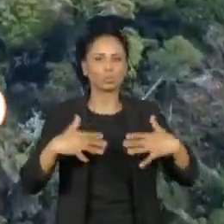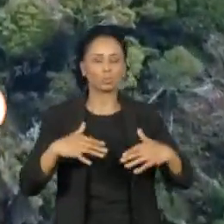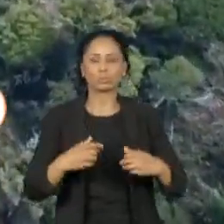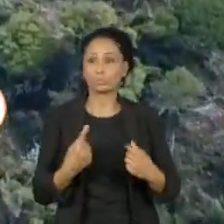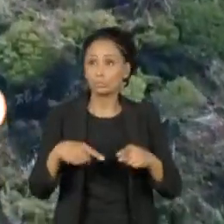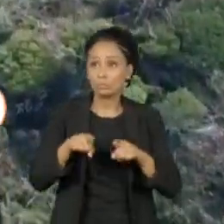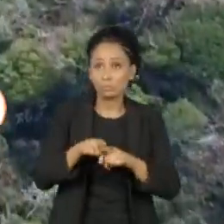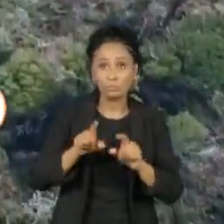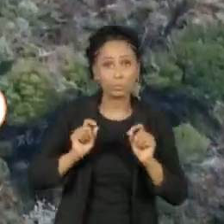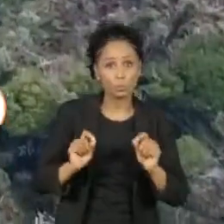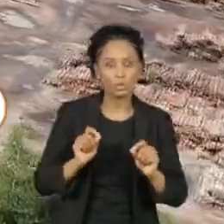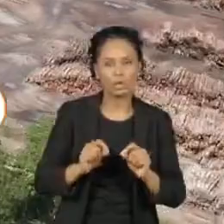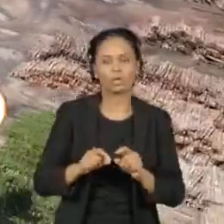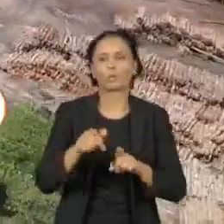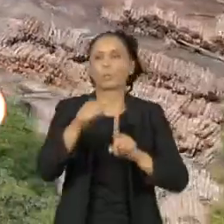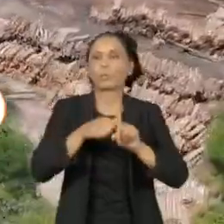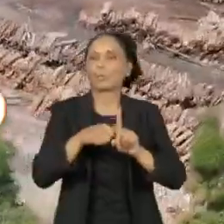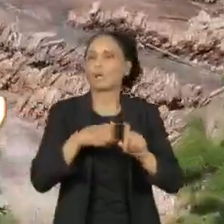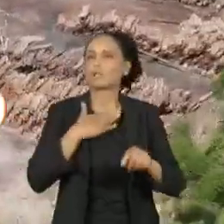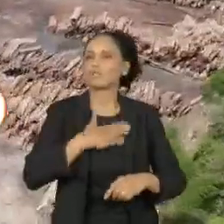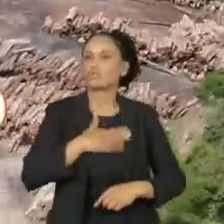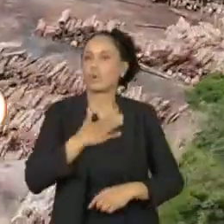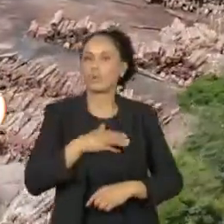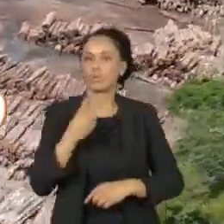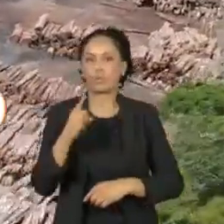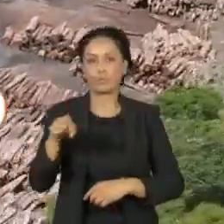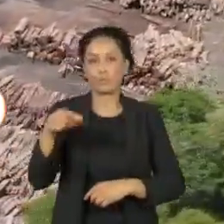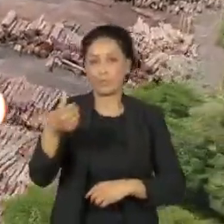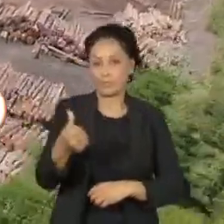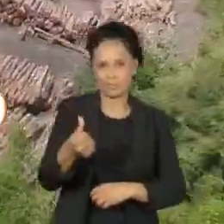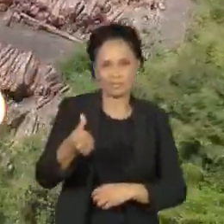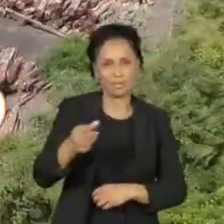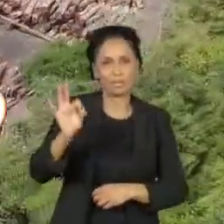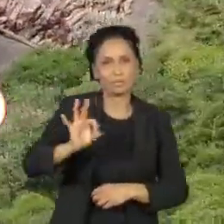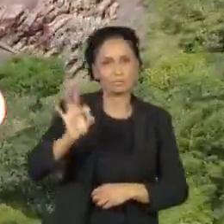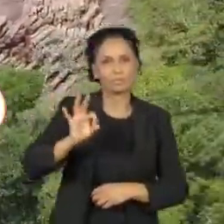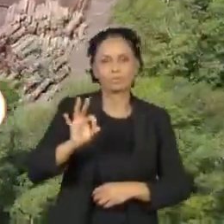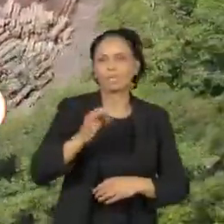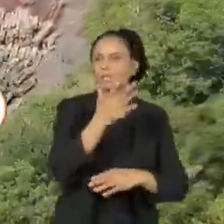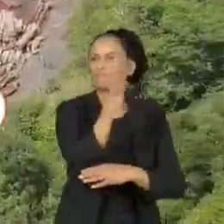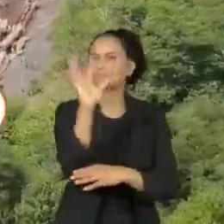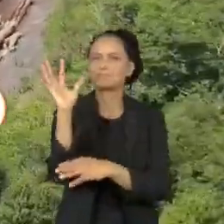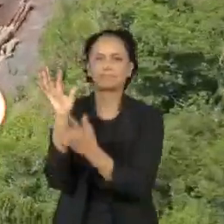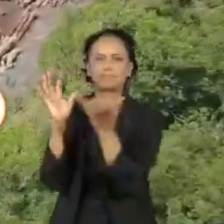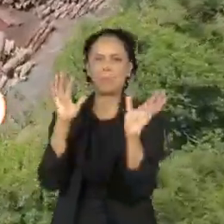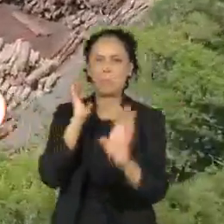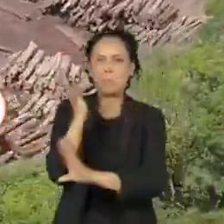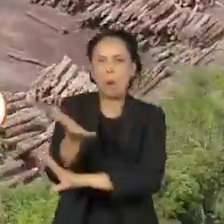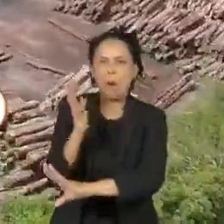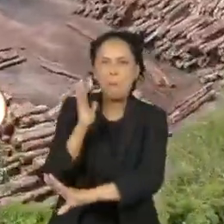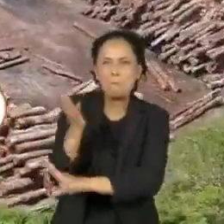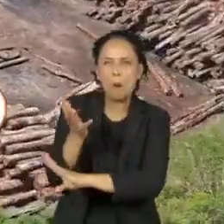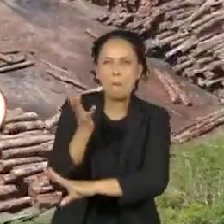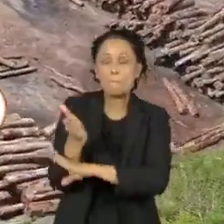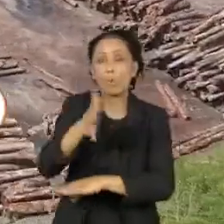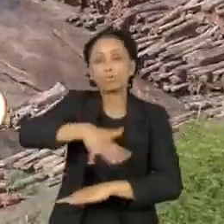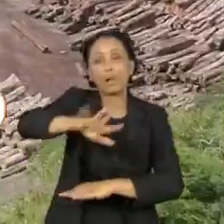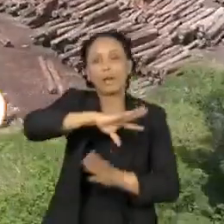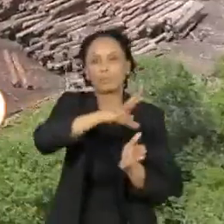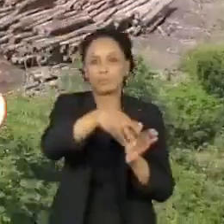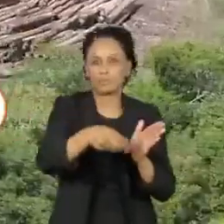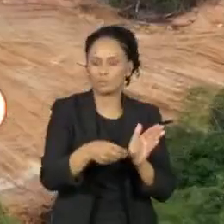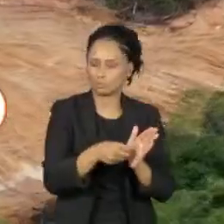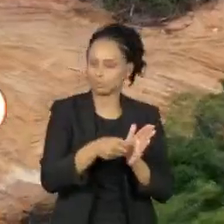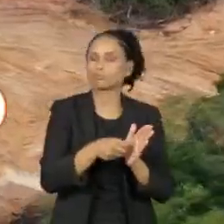Durante o mês de agosto, foram 1,6 mil quilômetros de floresta desmatados na Amazônia, o que representa o segundo maior